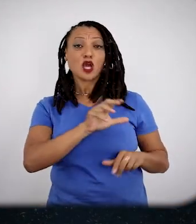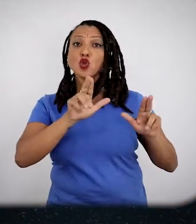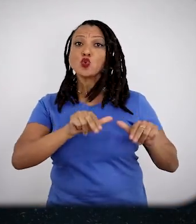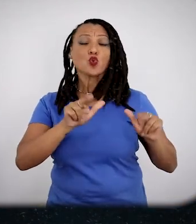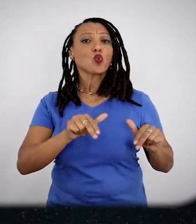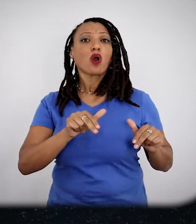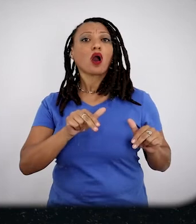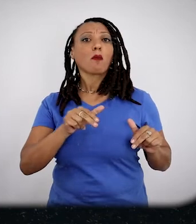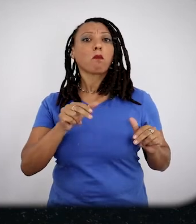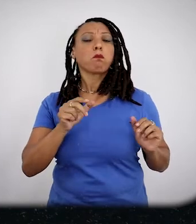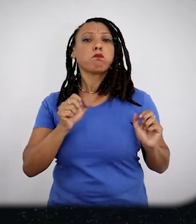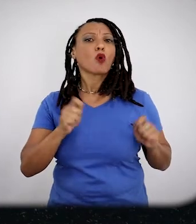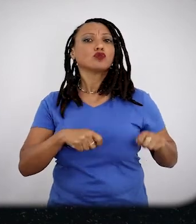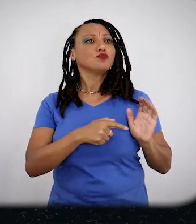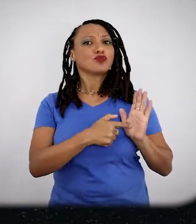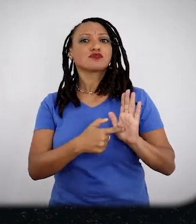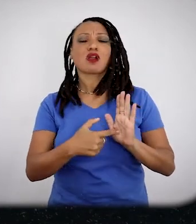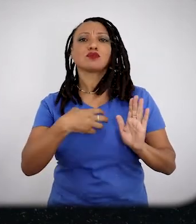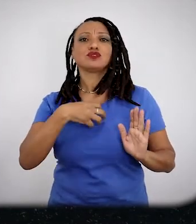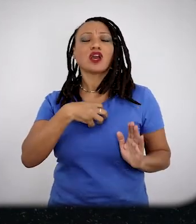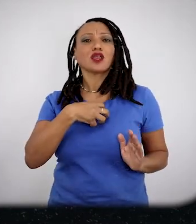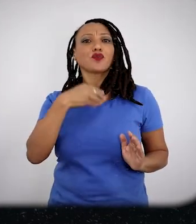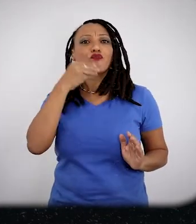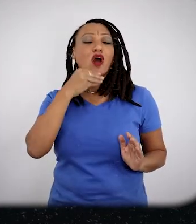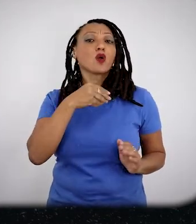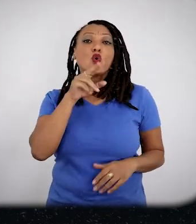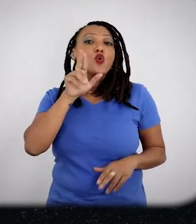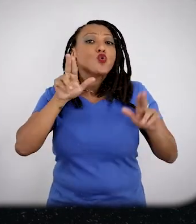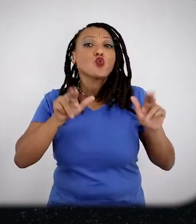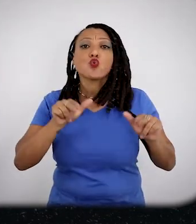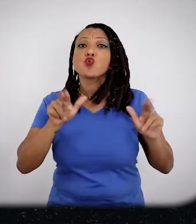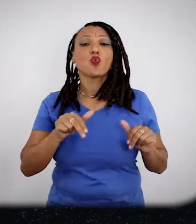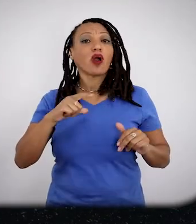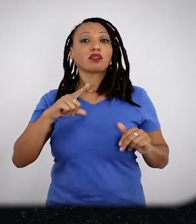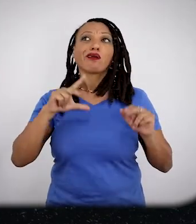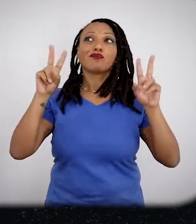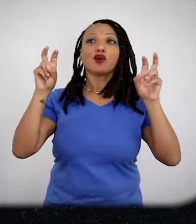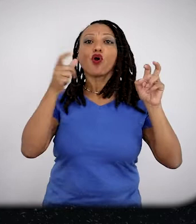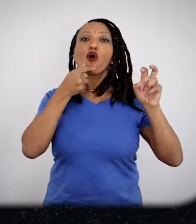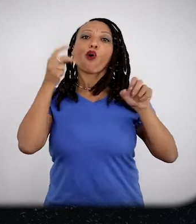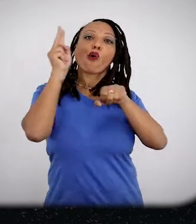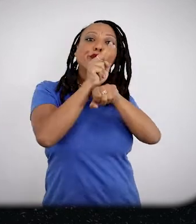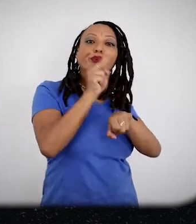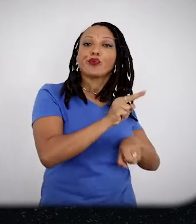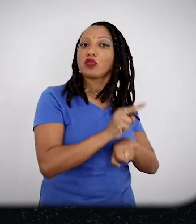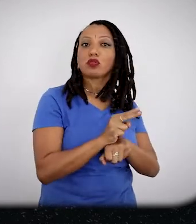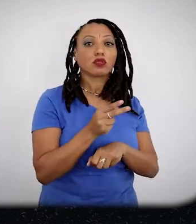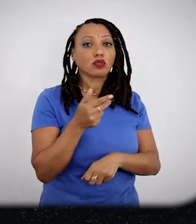o direito à fragilidade, mulheres que nunca estiveram sobre o julgo protetor do provedor